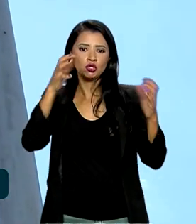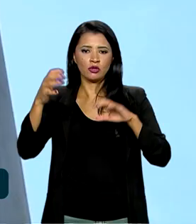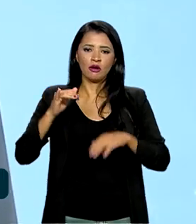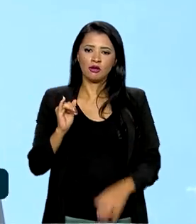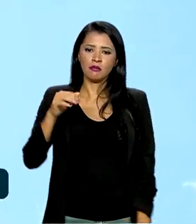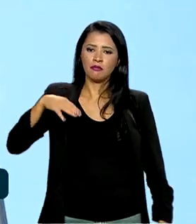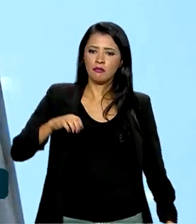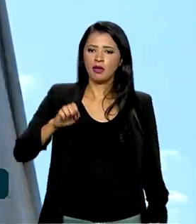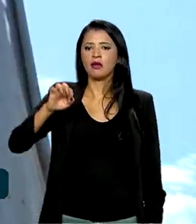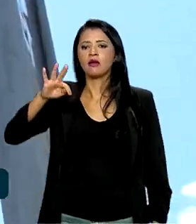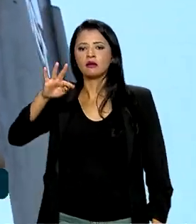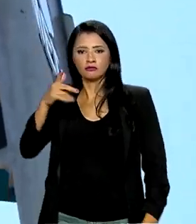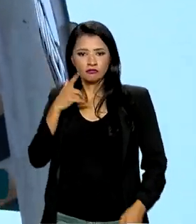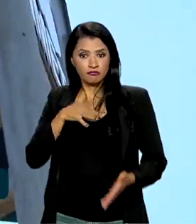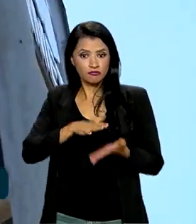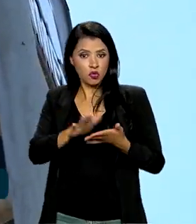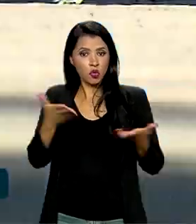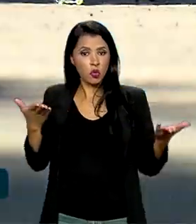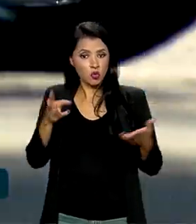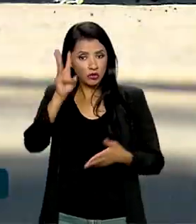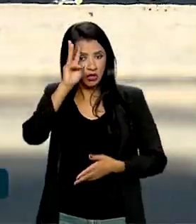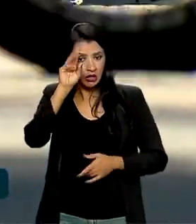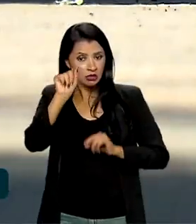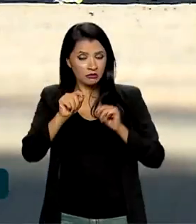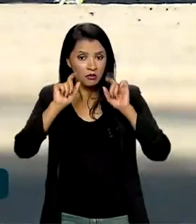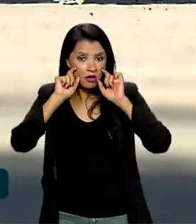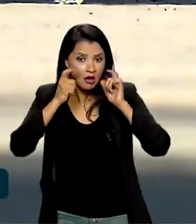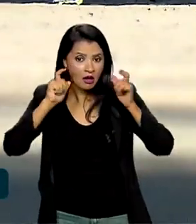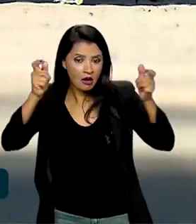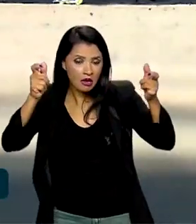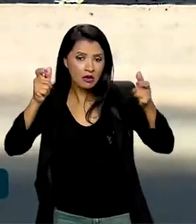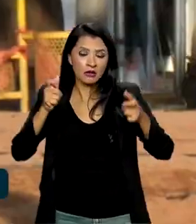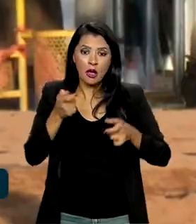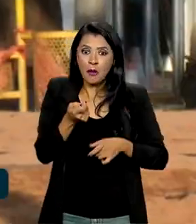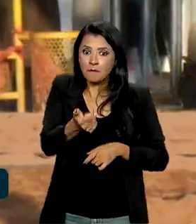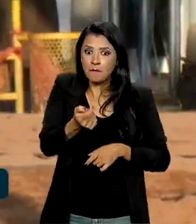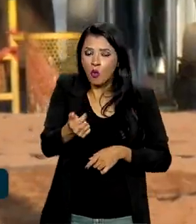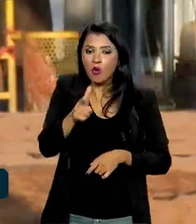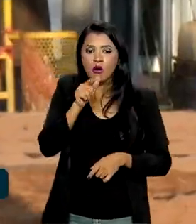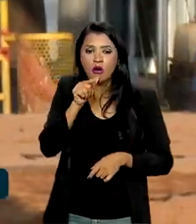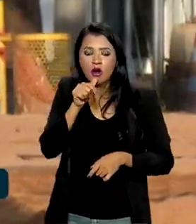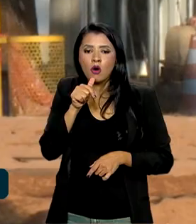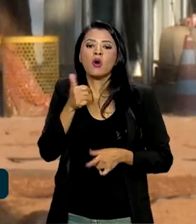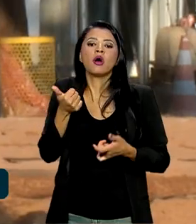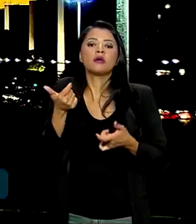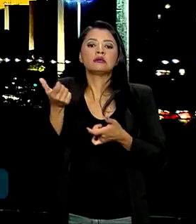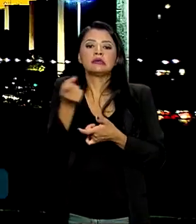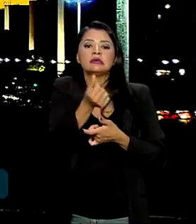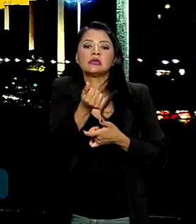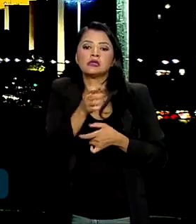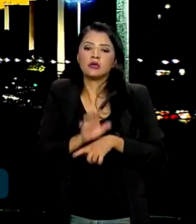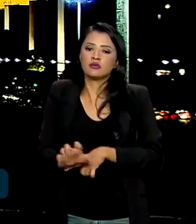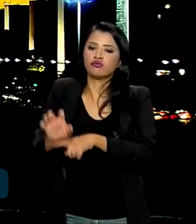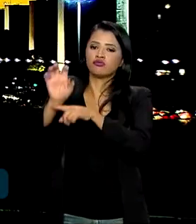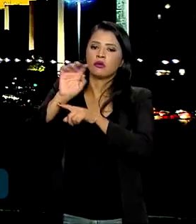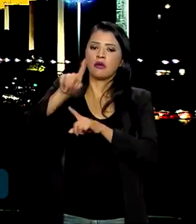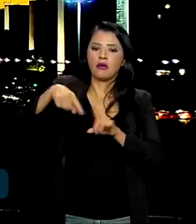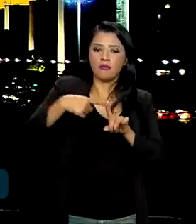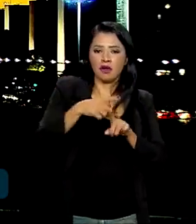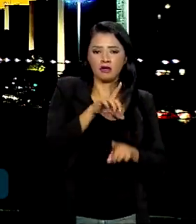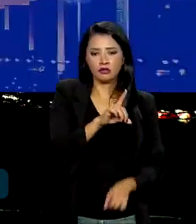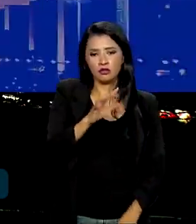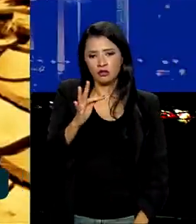INMET, emitiu nesta terça-feira um alerta de baixa umidade para 16 estados e o Distrito Federal.